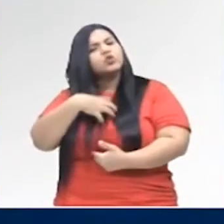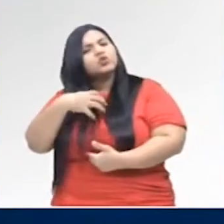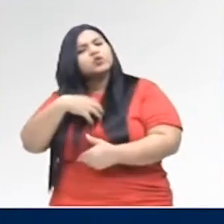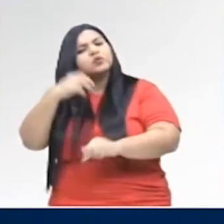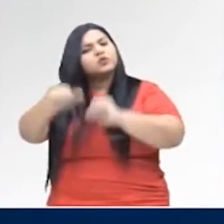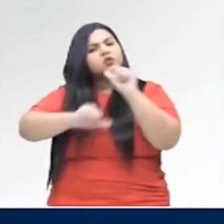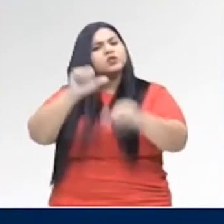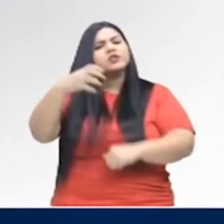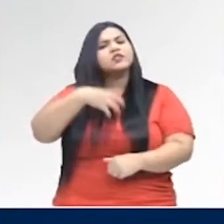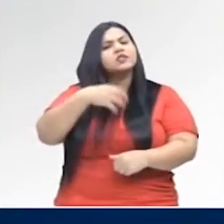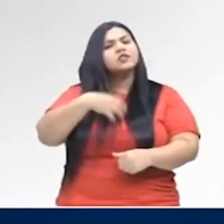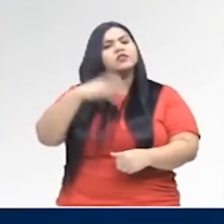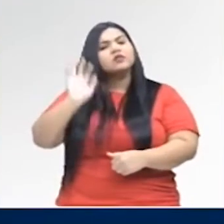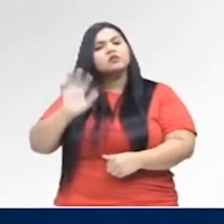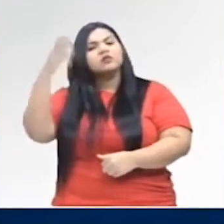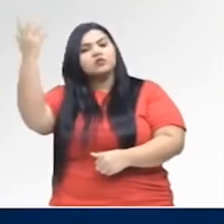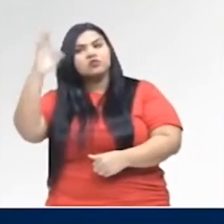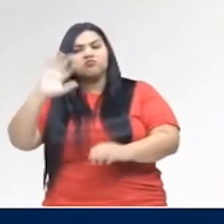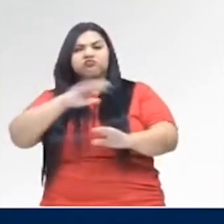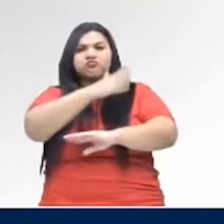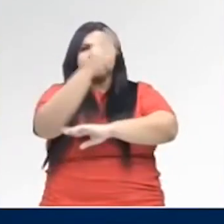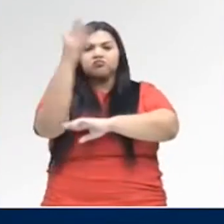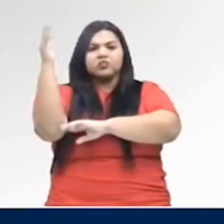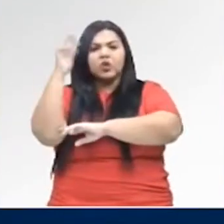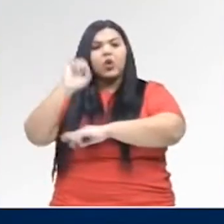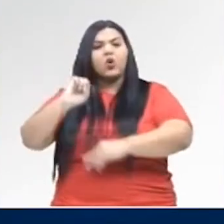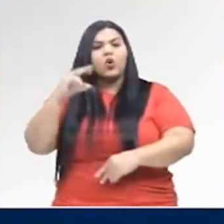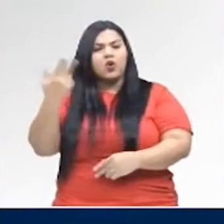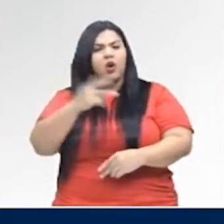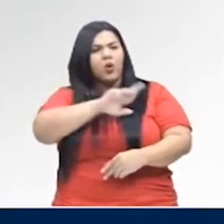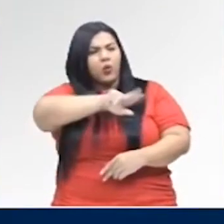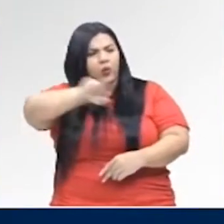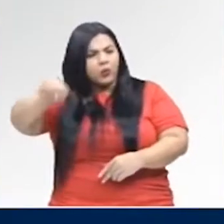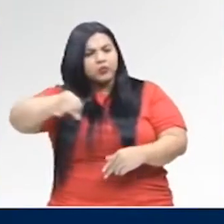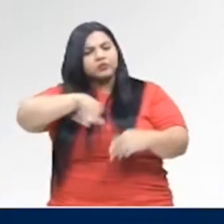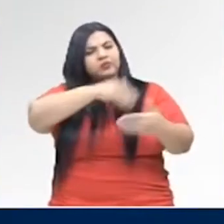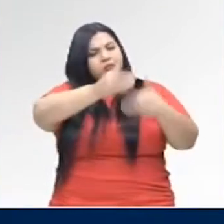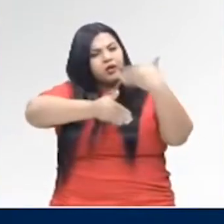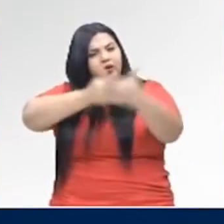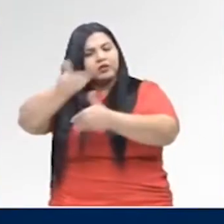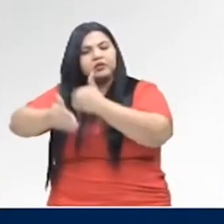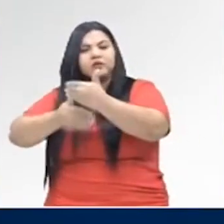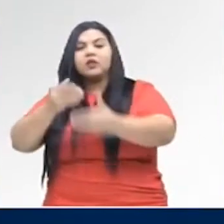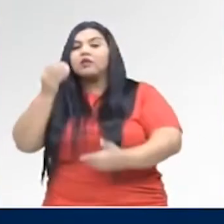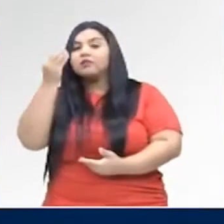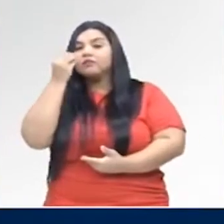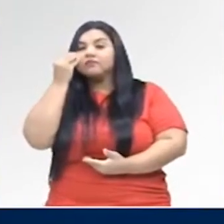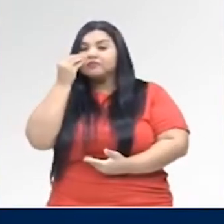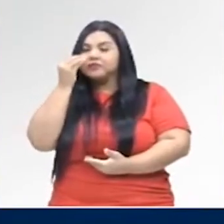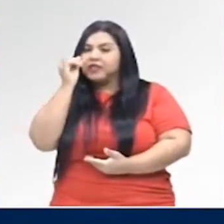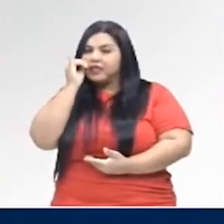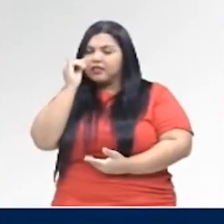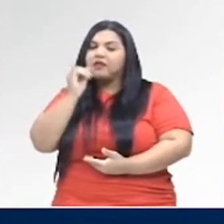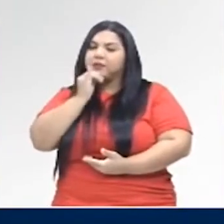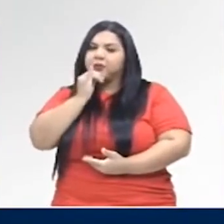mudança de estado, fenômeno meteorológico, outros processos. Vamos ver um exemplo disso.